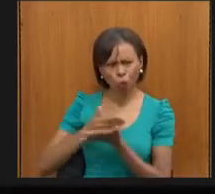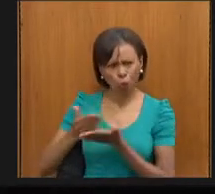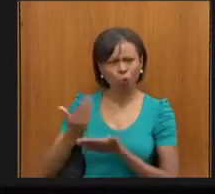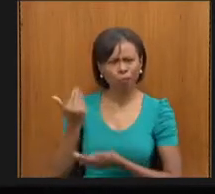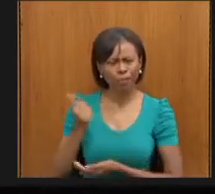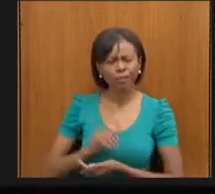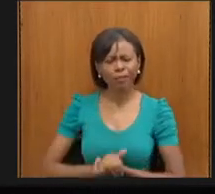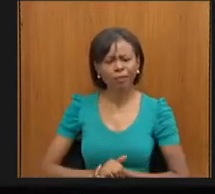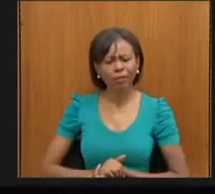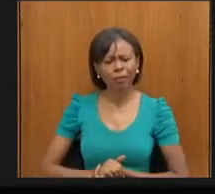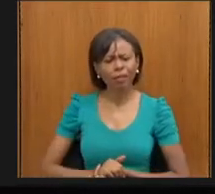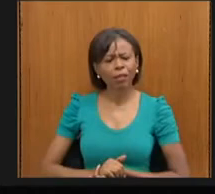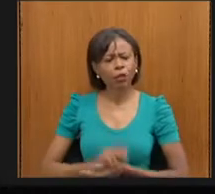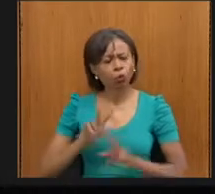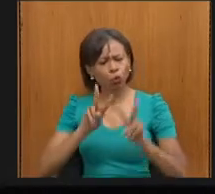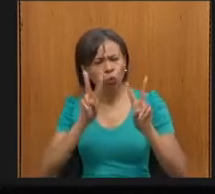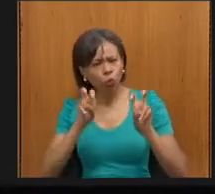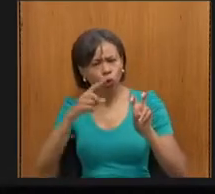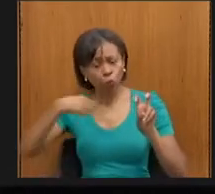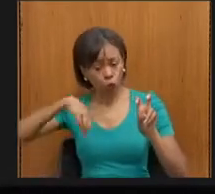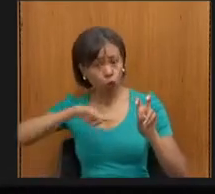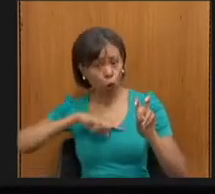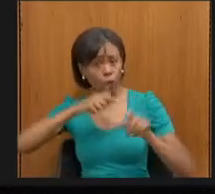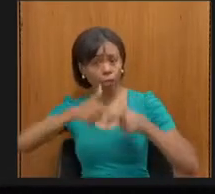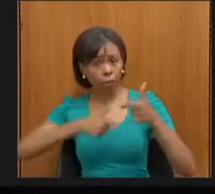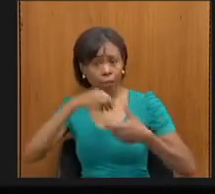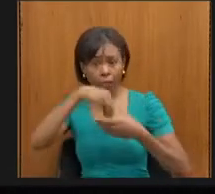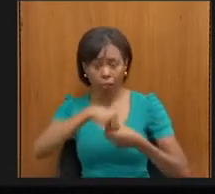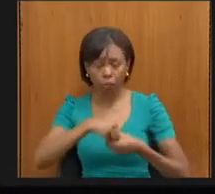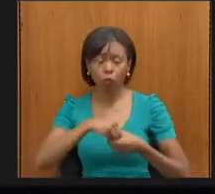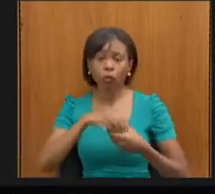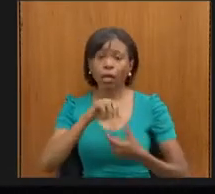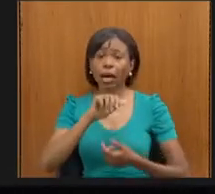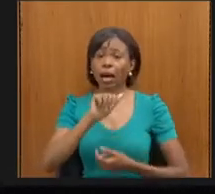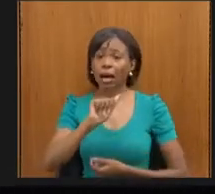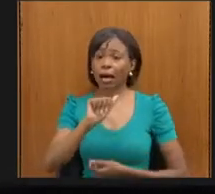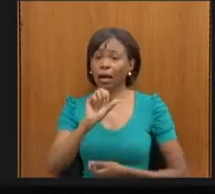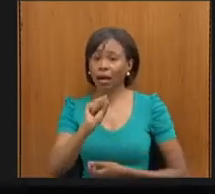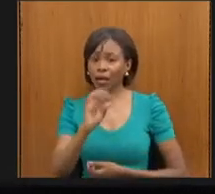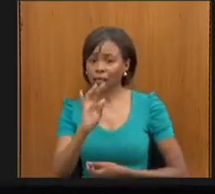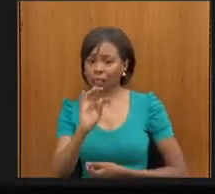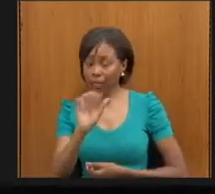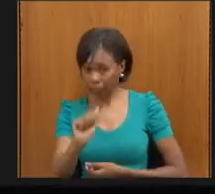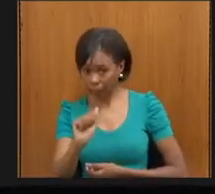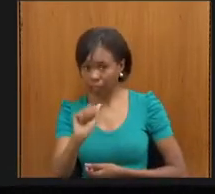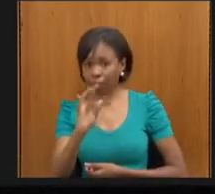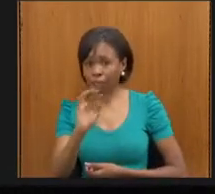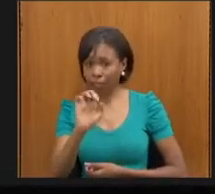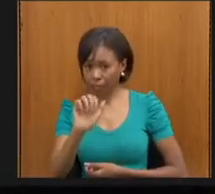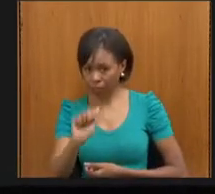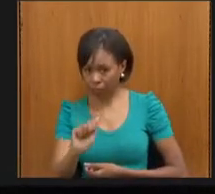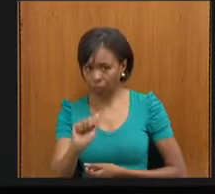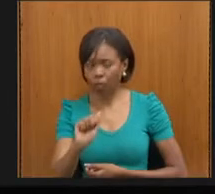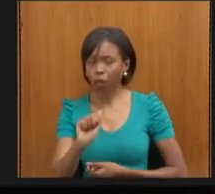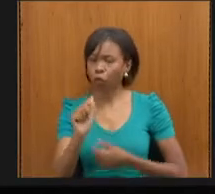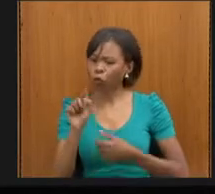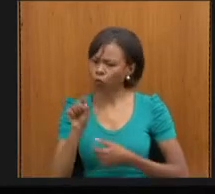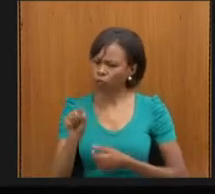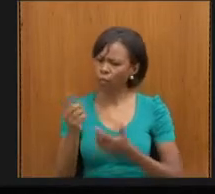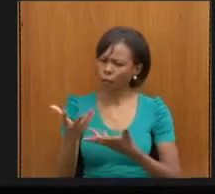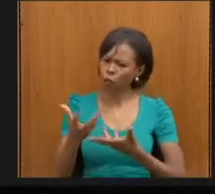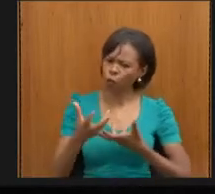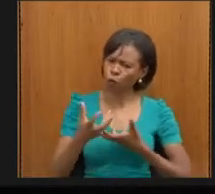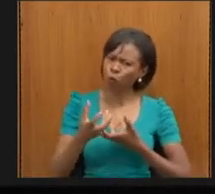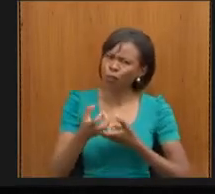trabalho na Azatea, nos acolheu. Eu gostaria de lembrar que